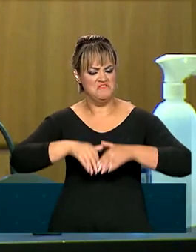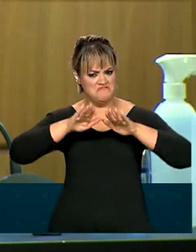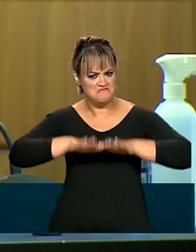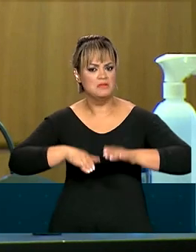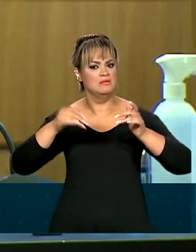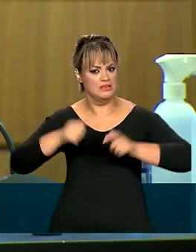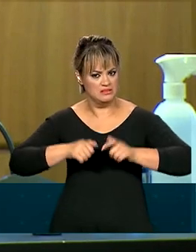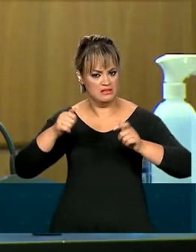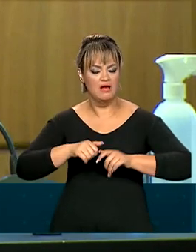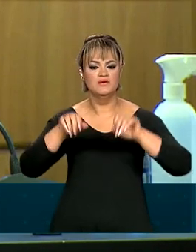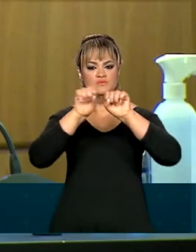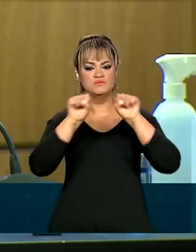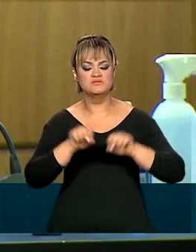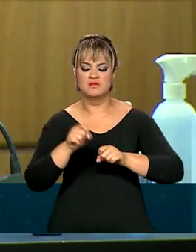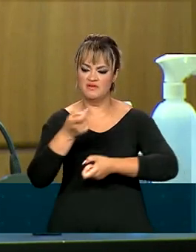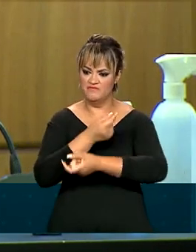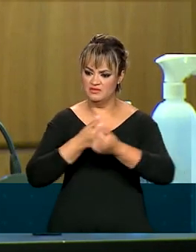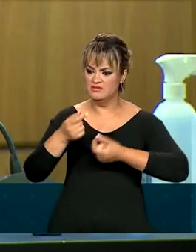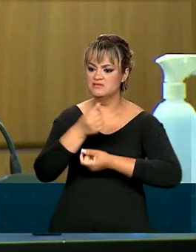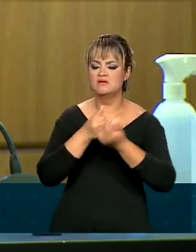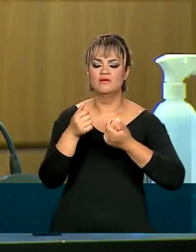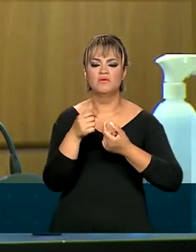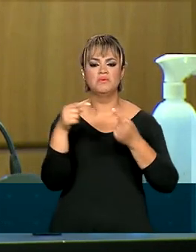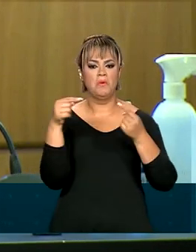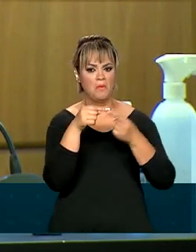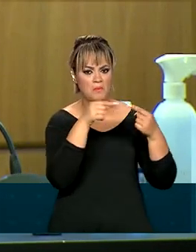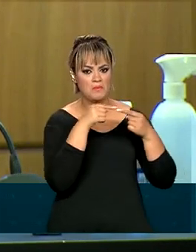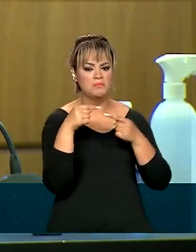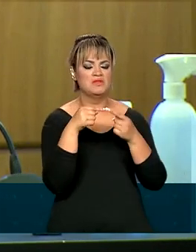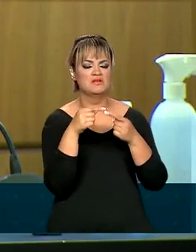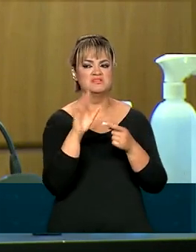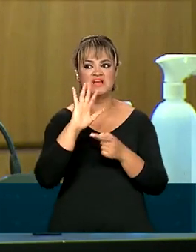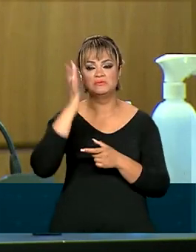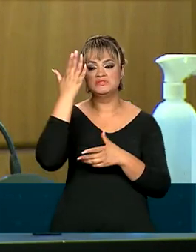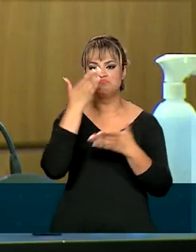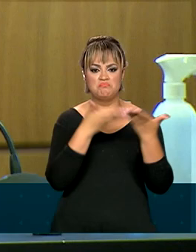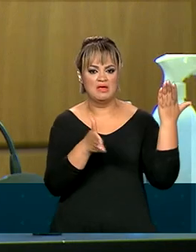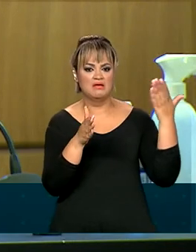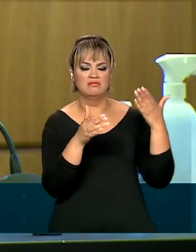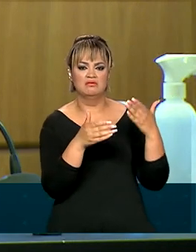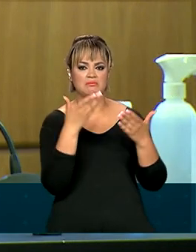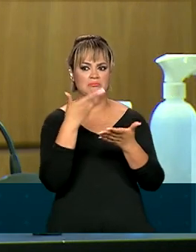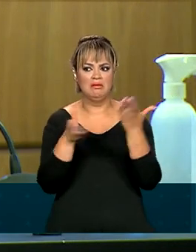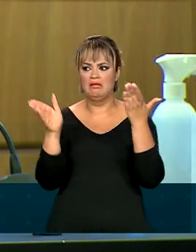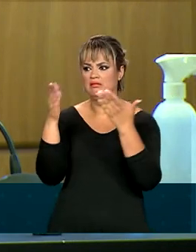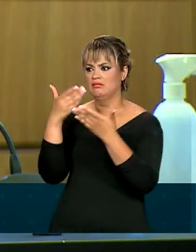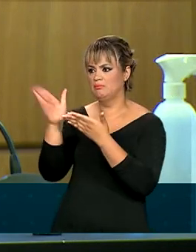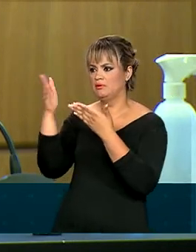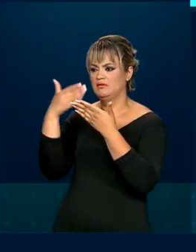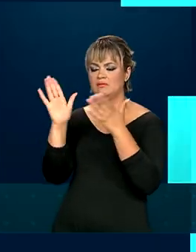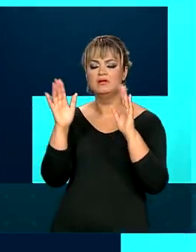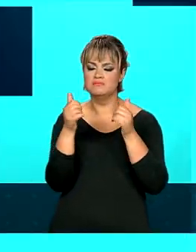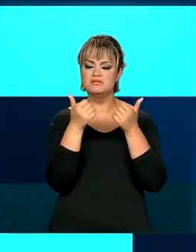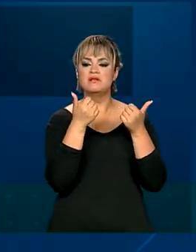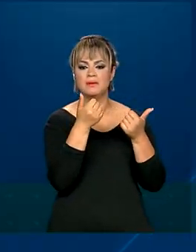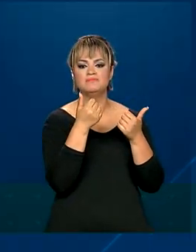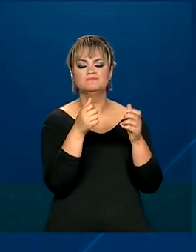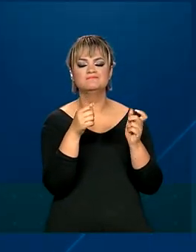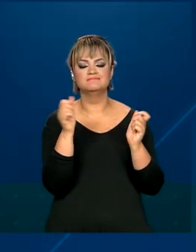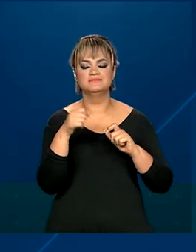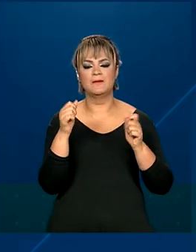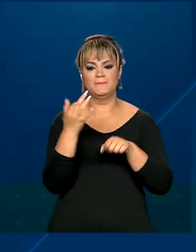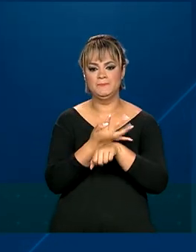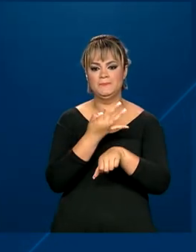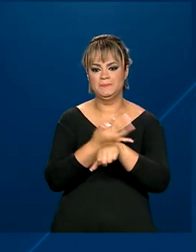sistema financeiro mantém provisões apropriadas ao nível de perdas esperadas, capitalização e liquidez confortáveis. No período de